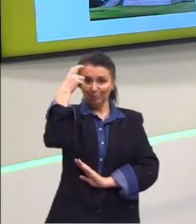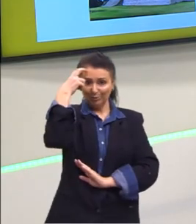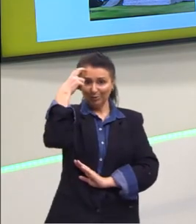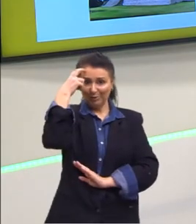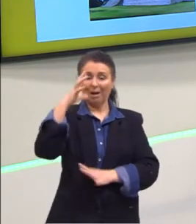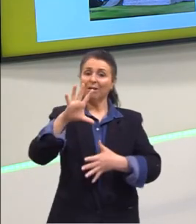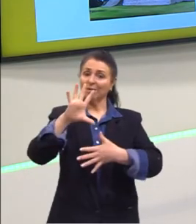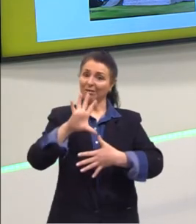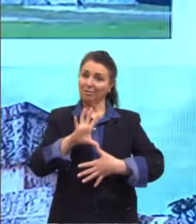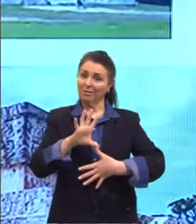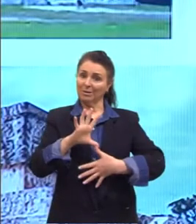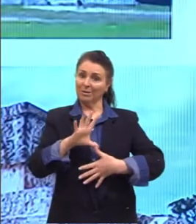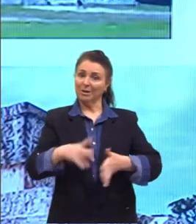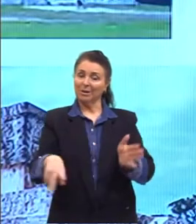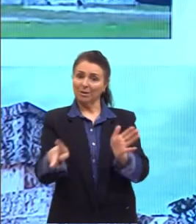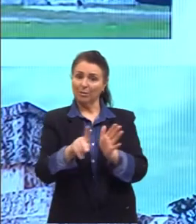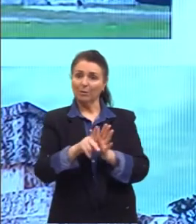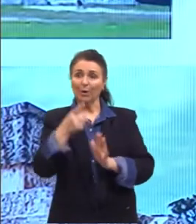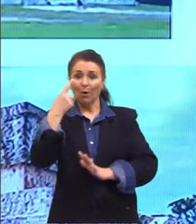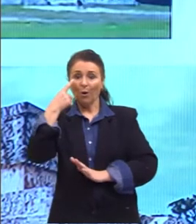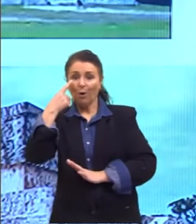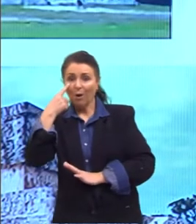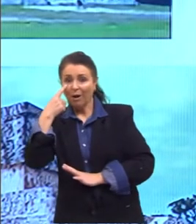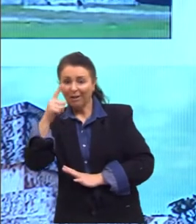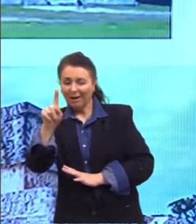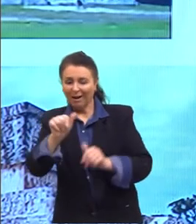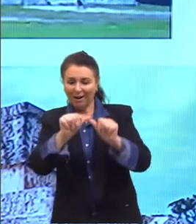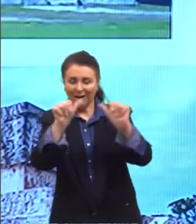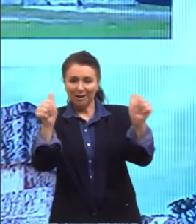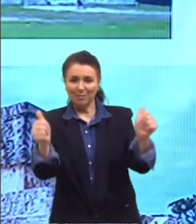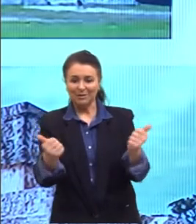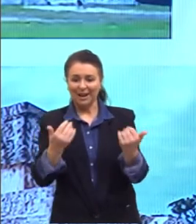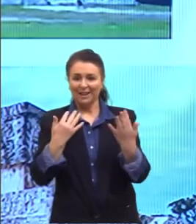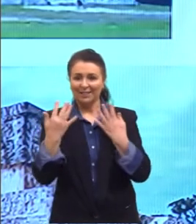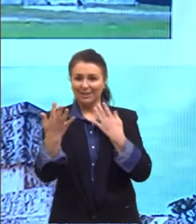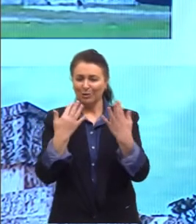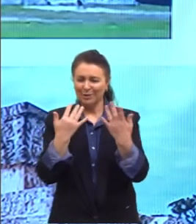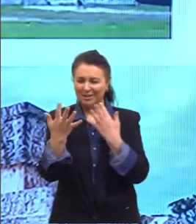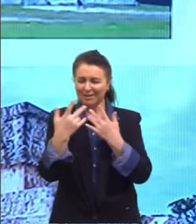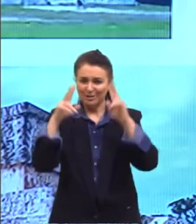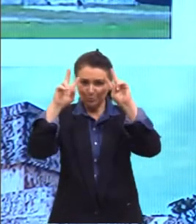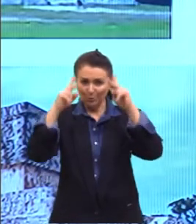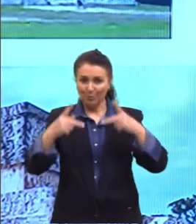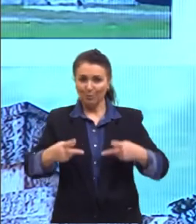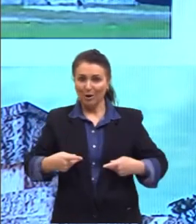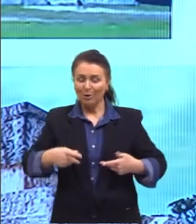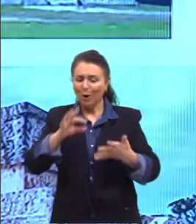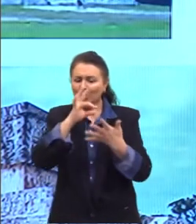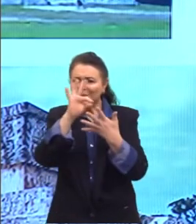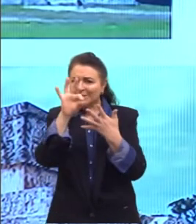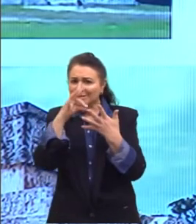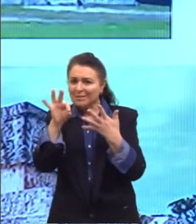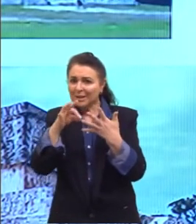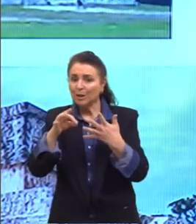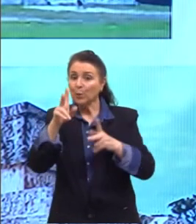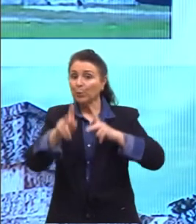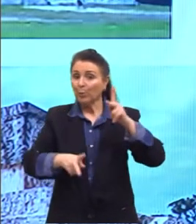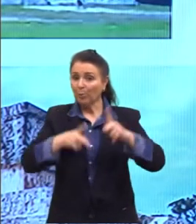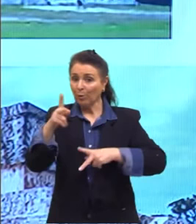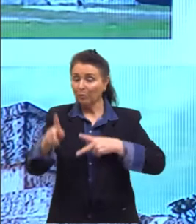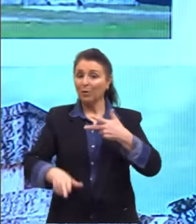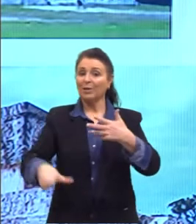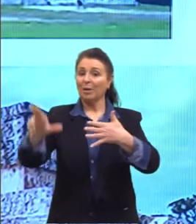Então, nessa imagem, a gente consegue perceber, quando a gente fala de naturalismo humano, esse destaque para esse povo da América Latina.